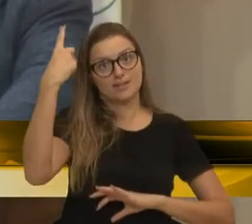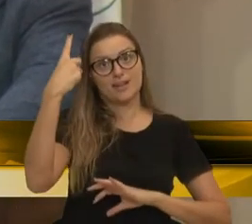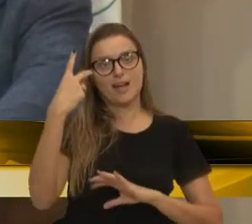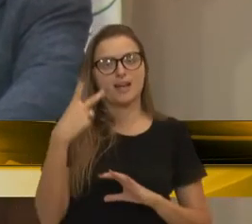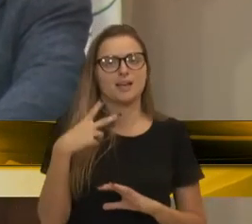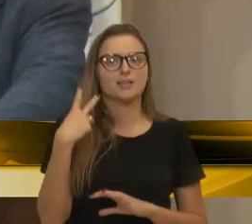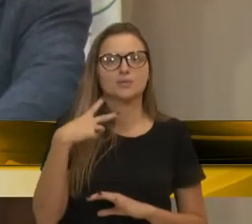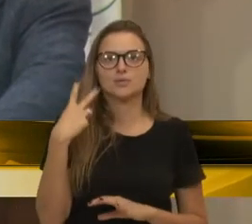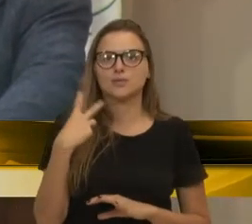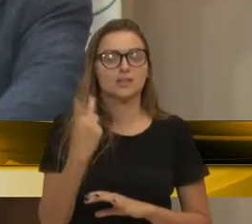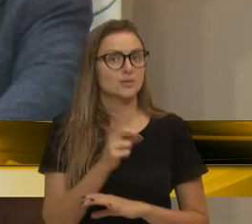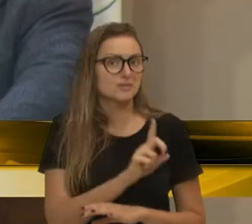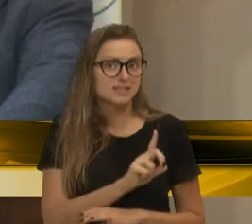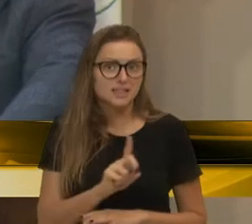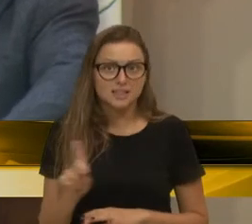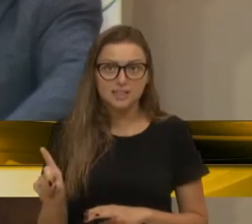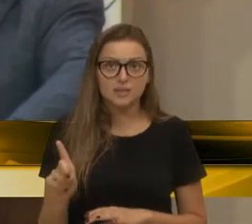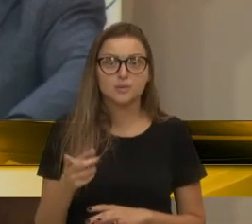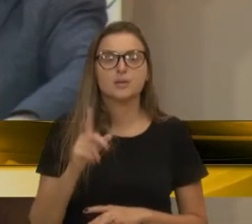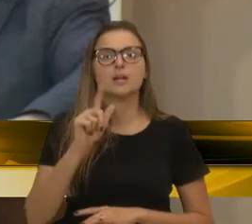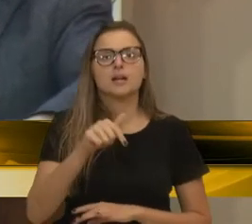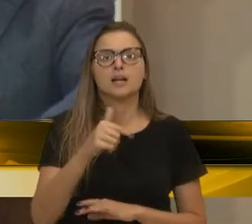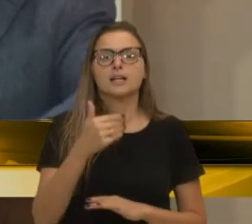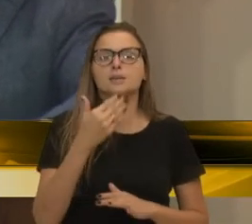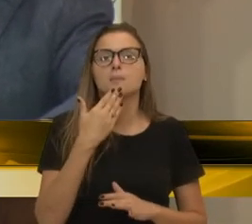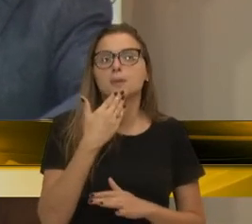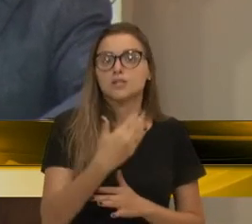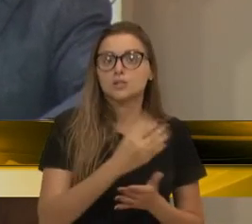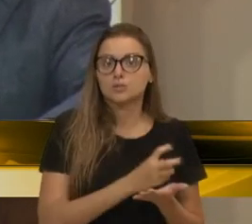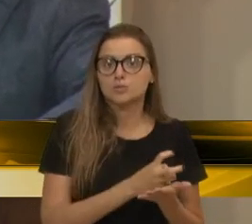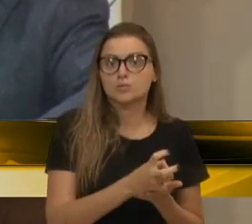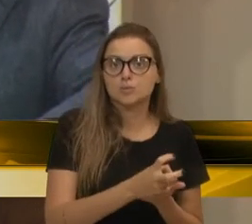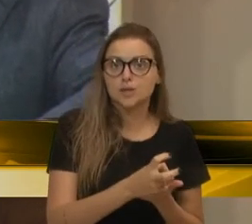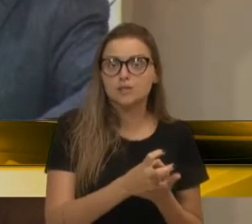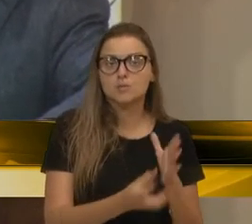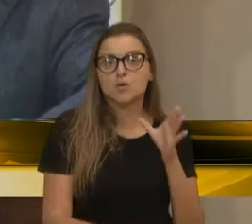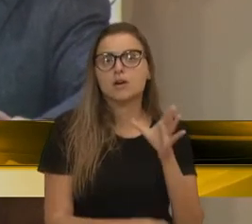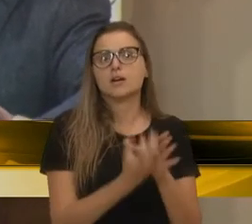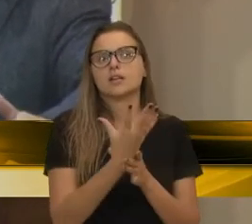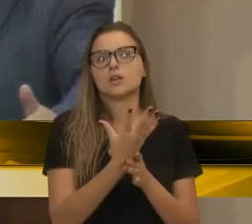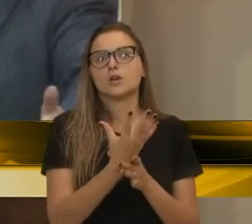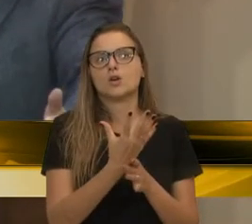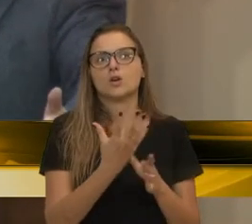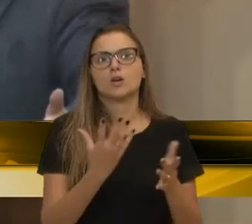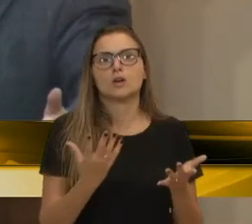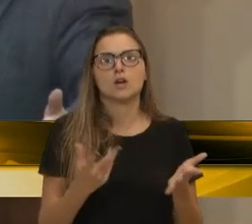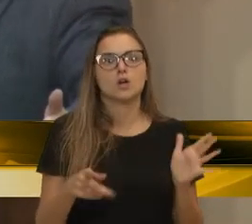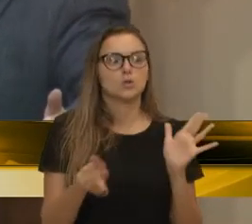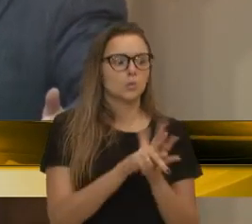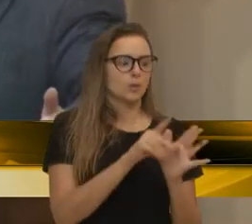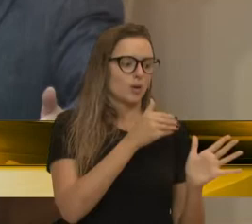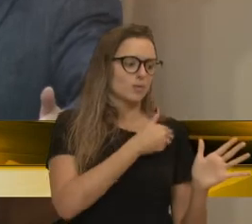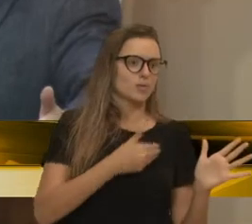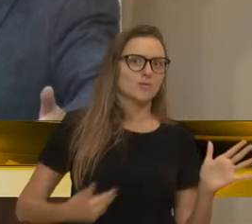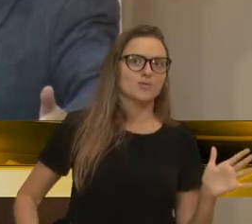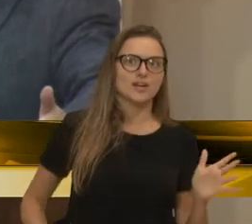atuais vereadores. Esses pedidos nasceram principalmente do ventre do próprio governo,